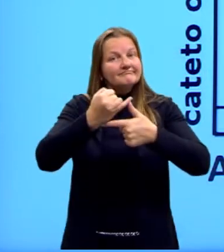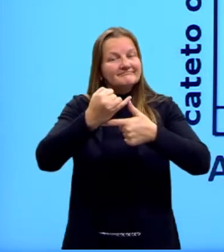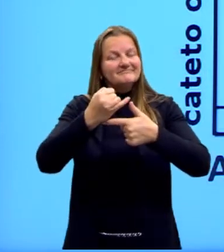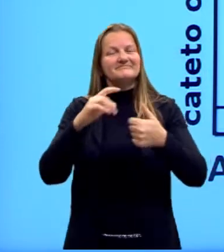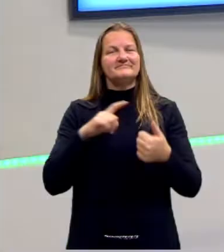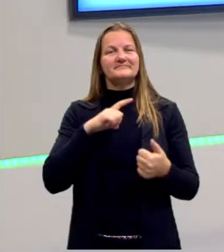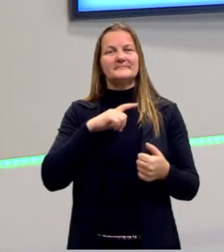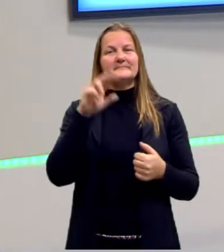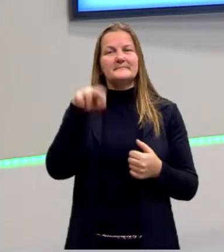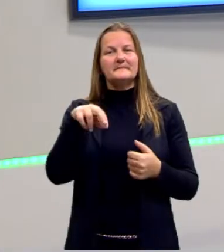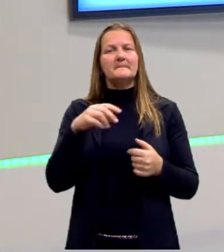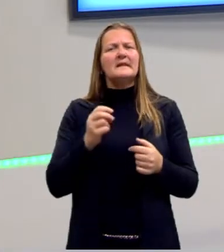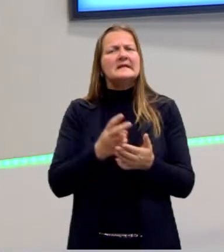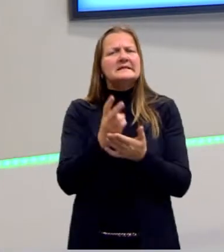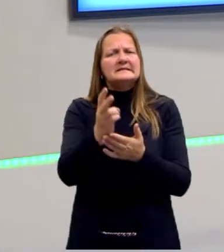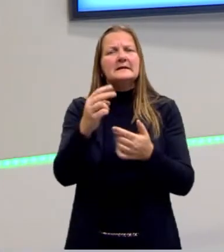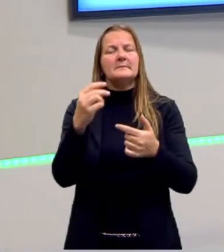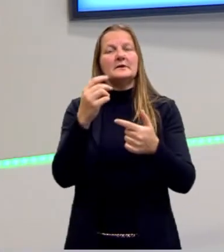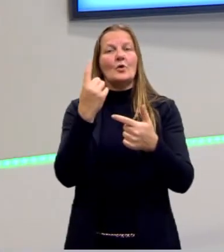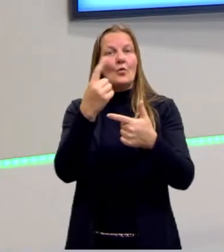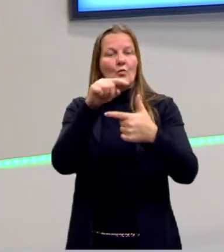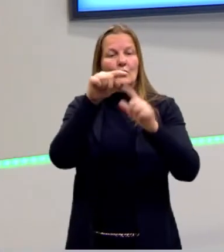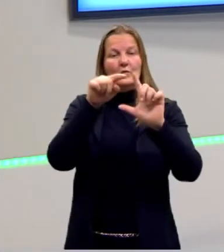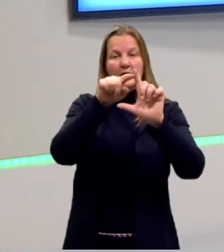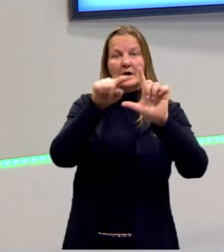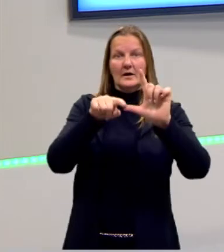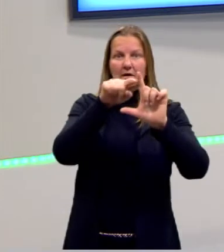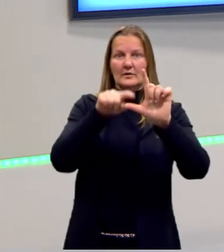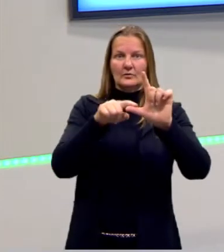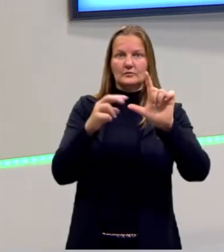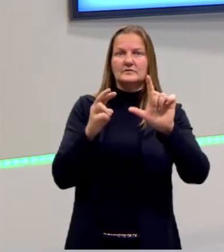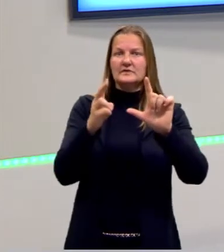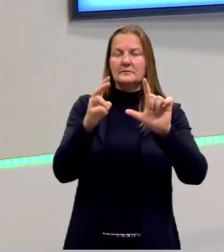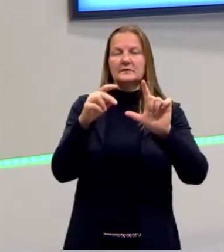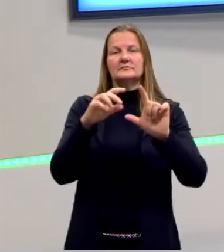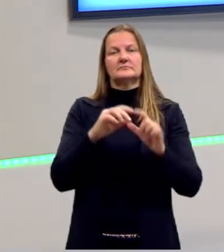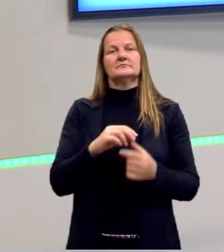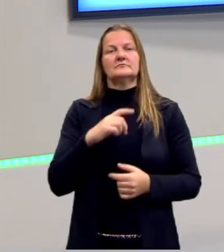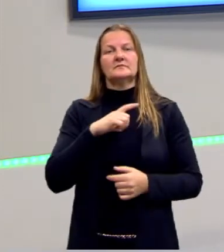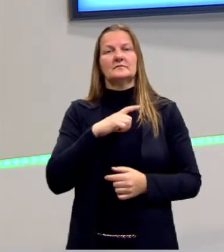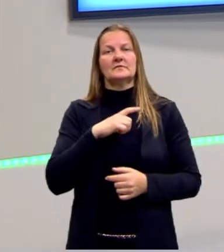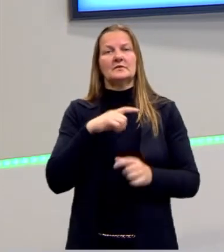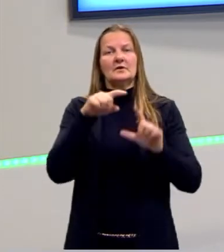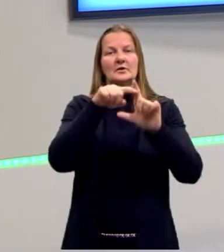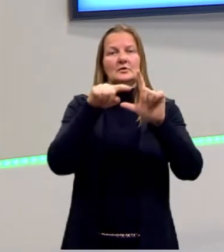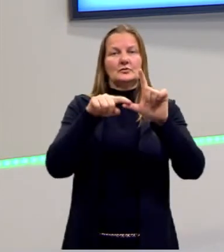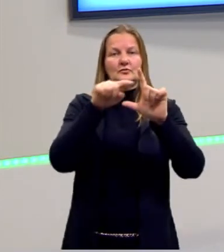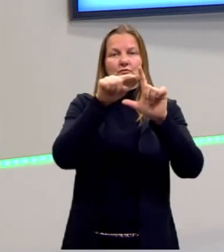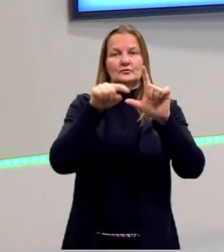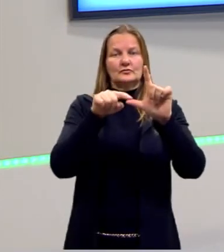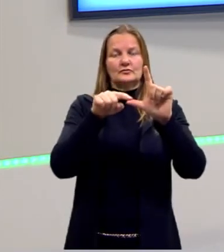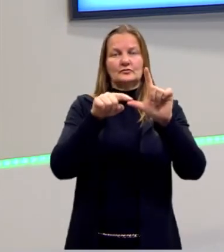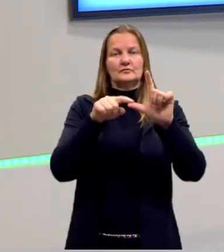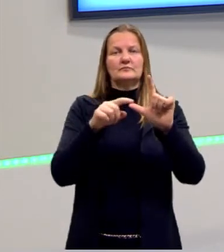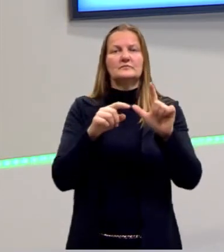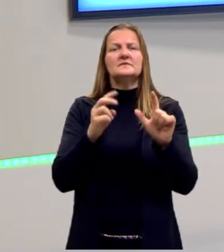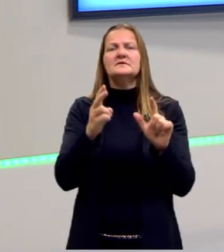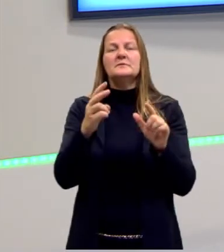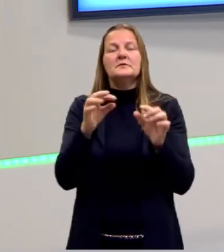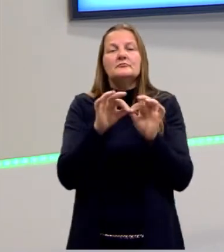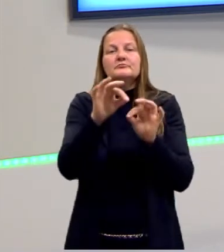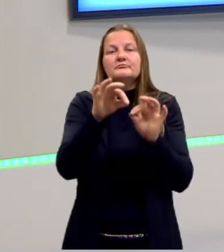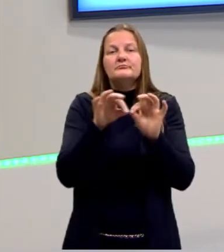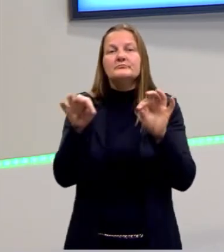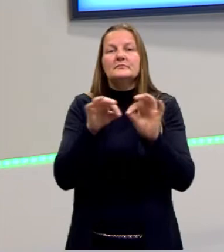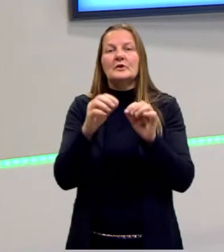É sempre em relação a um ângulo, um dos ângulos agudos do triângulo retângulo, considerando as medidas dos